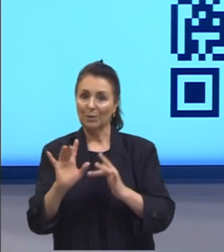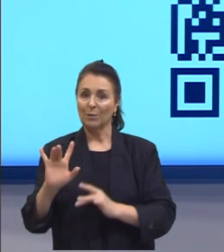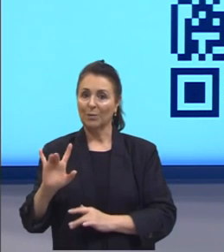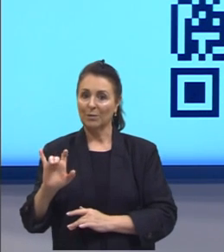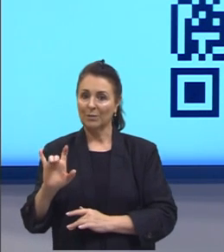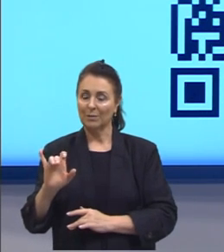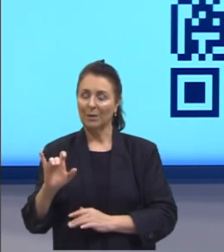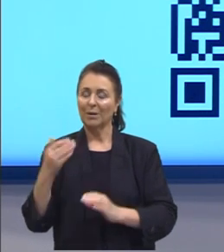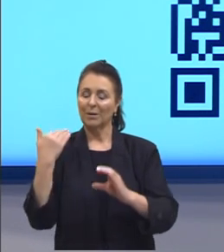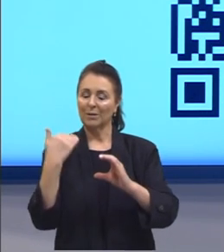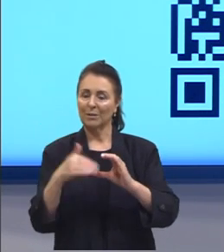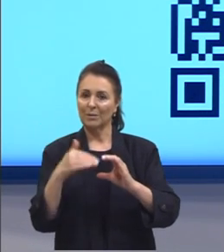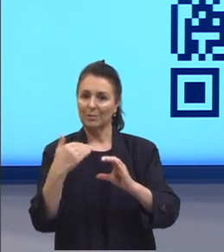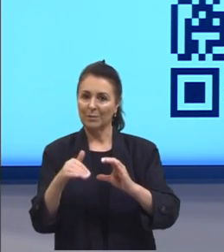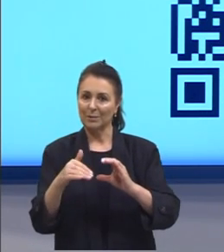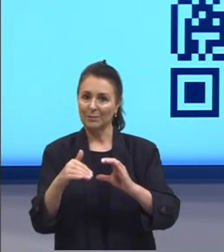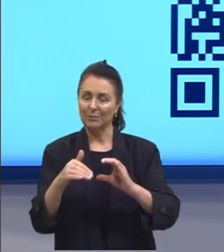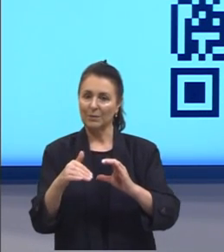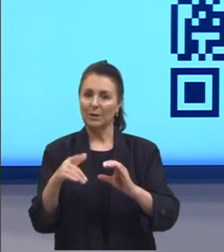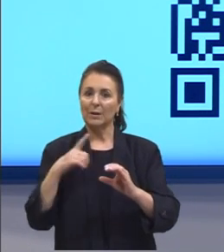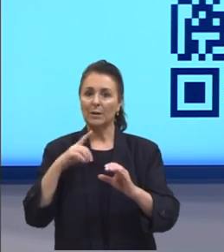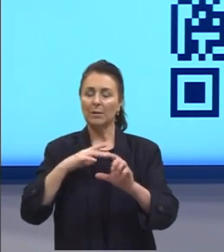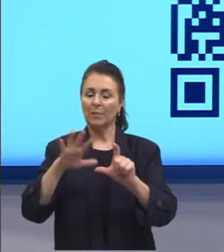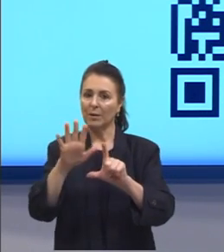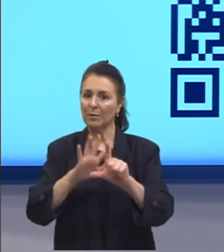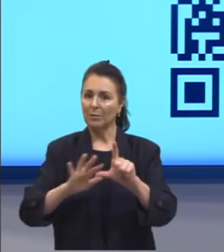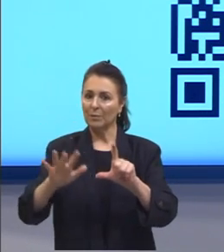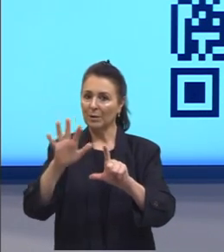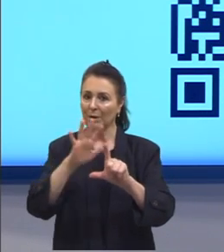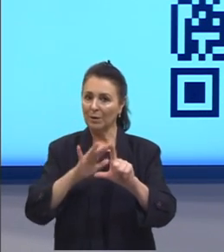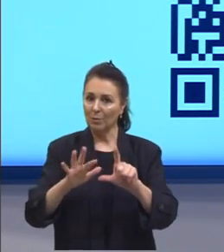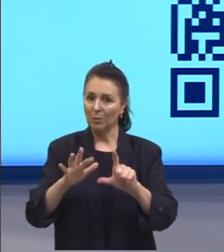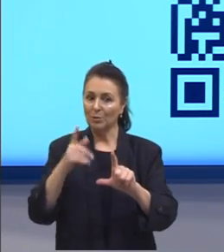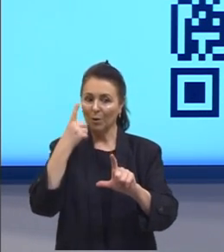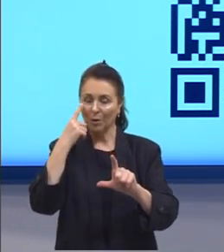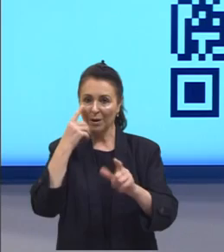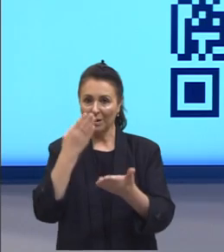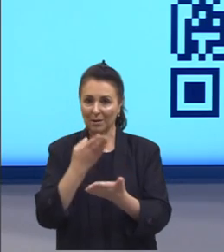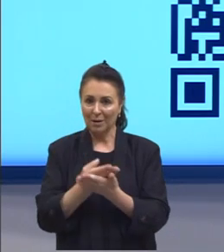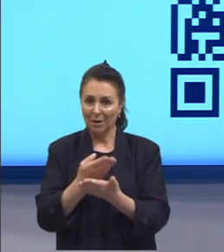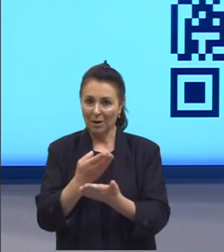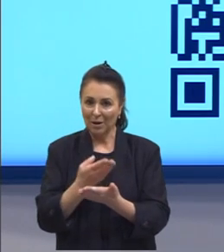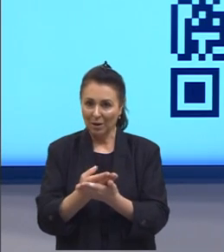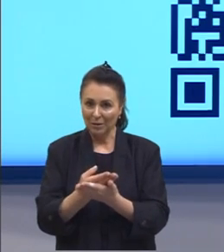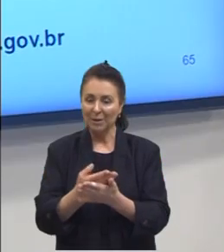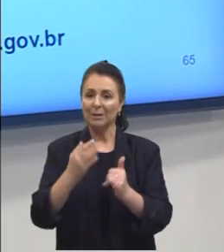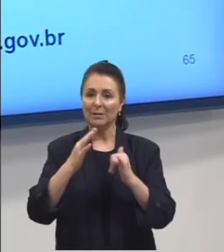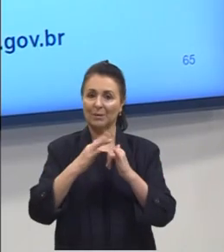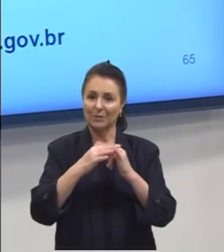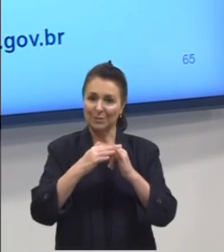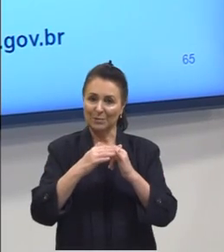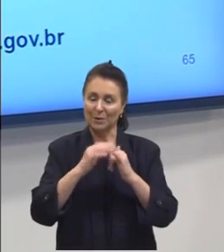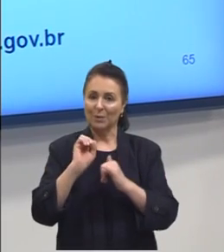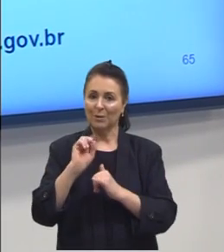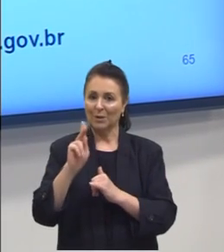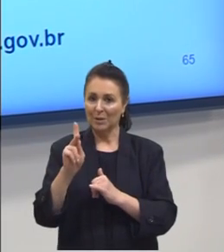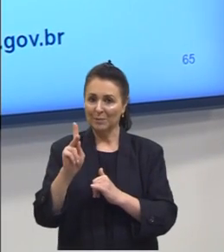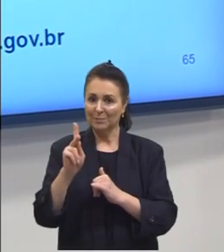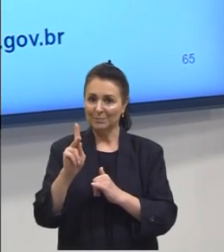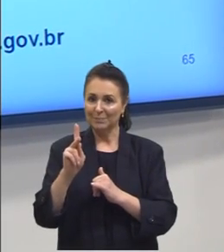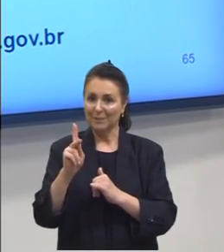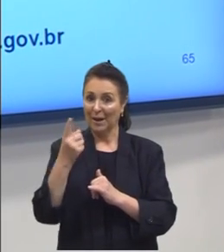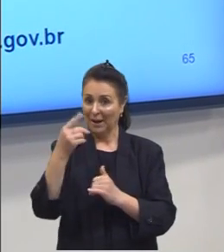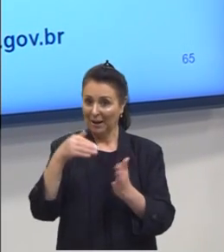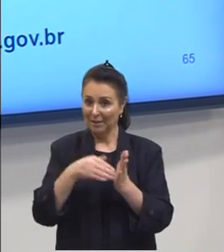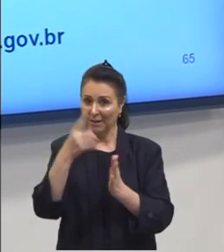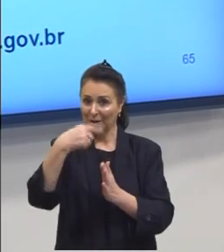e pelo e-mail e ali no QR Code assistir as últimas aulas que já estão no youtube certo conto com vocês